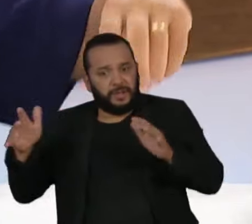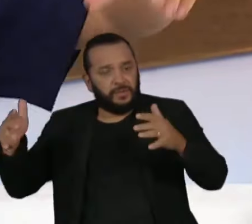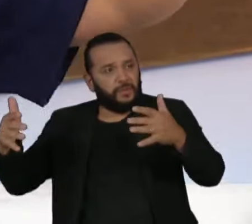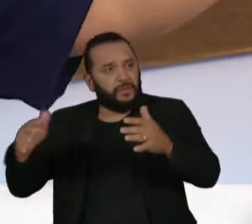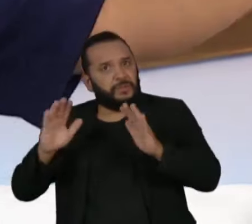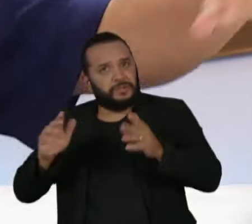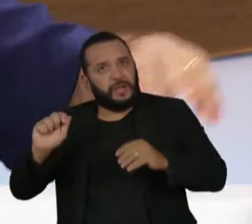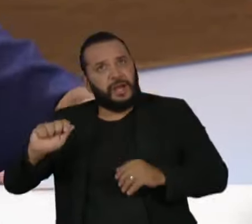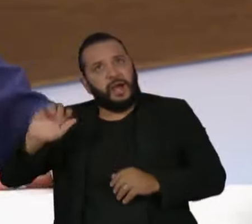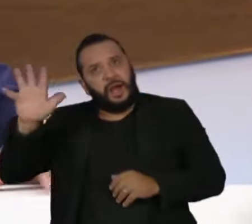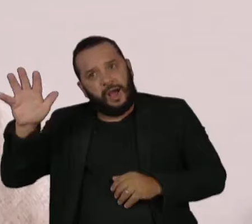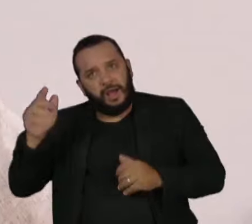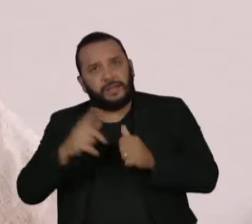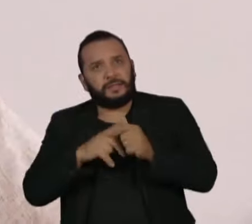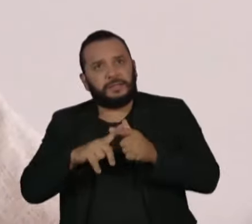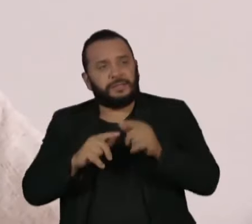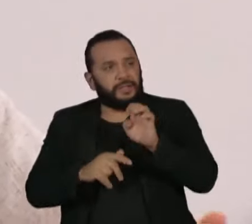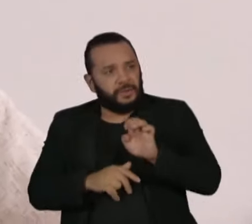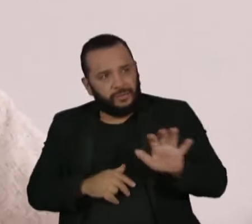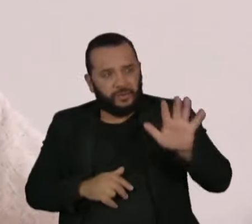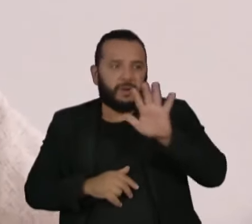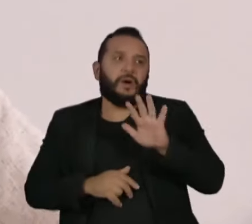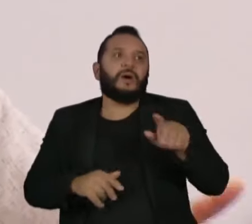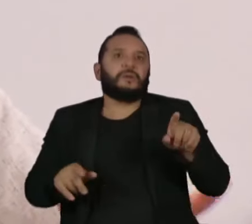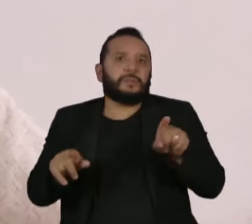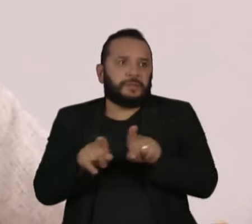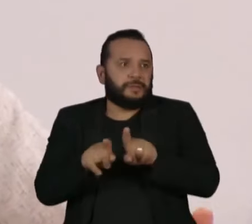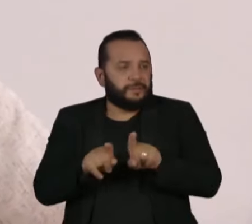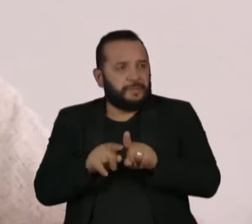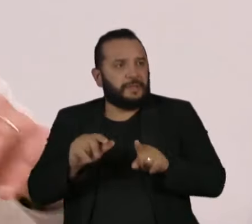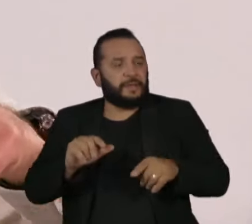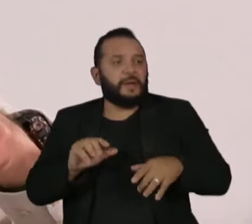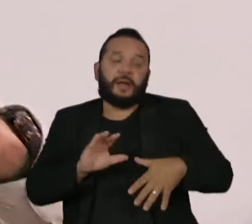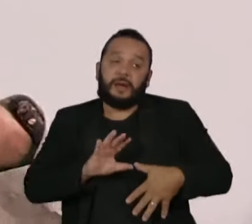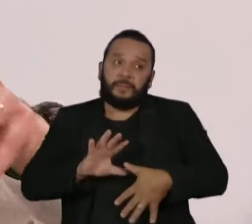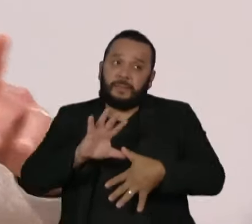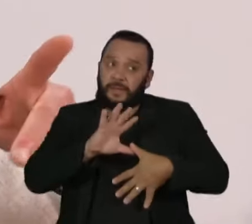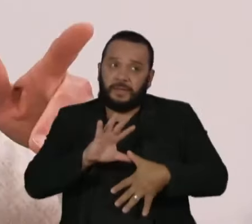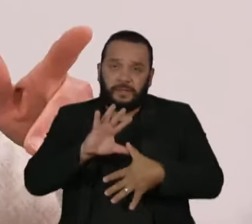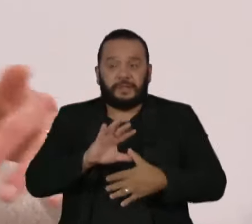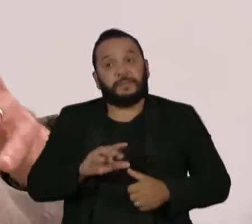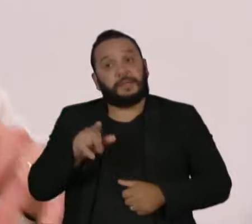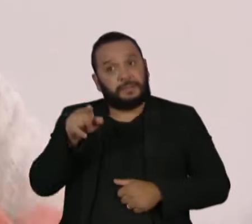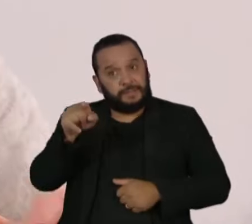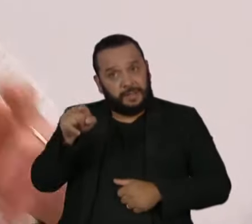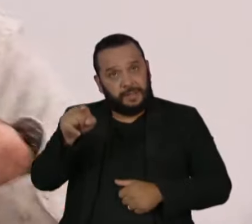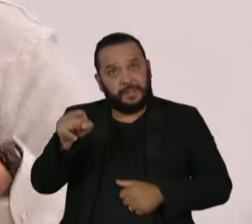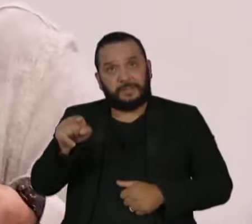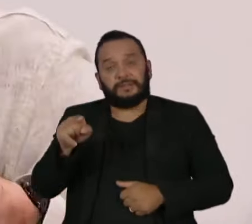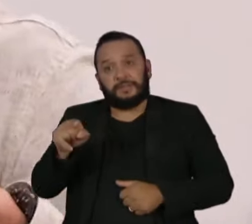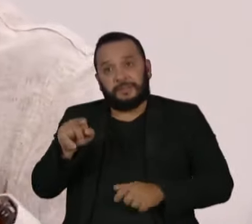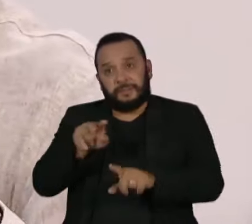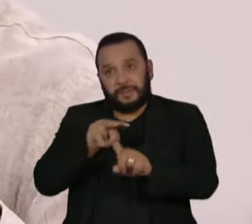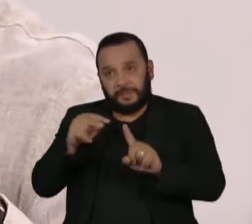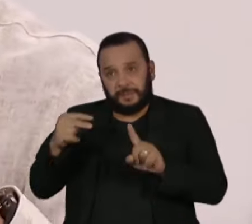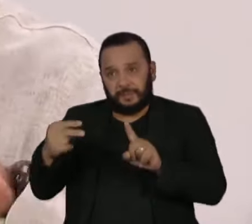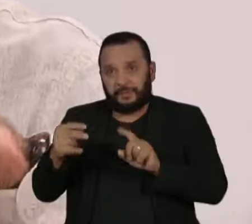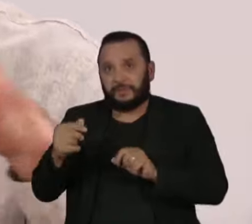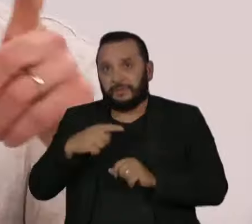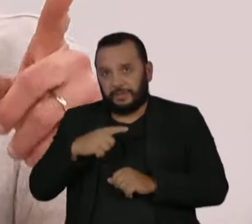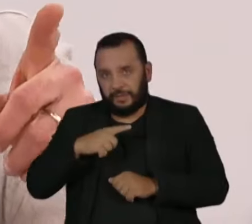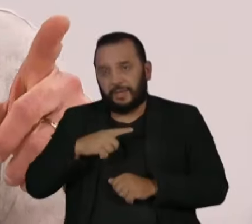pela Ásia, que ele se espalhou pela Europa, que ele atravessou, veio para a América. Essa é bacana. Eu falei das duas